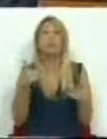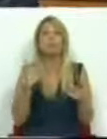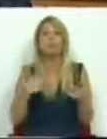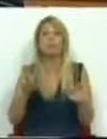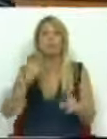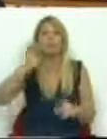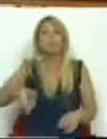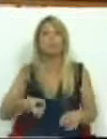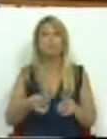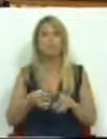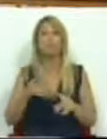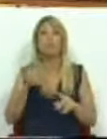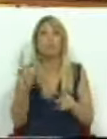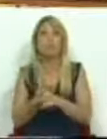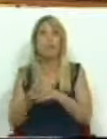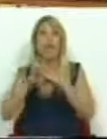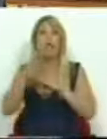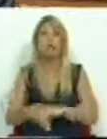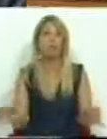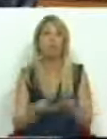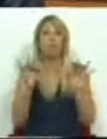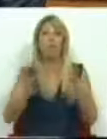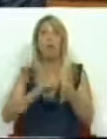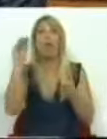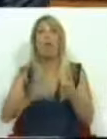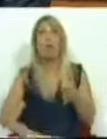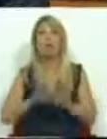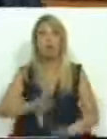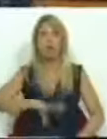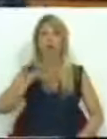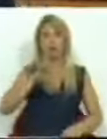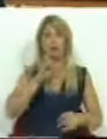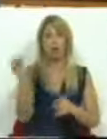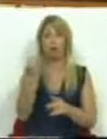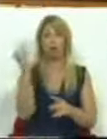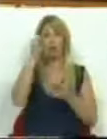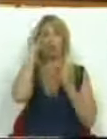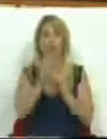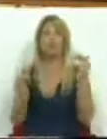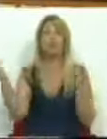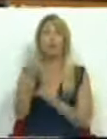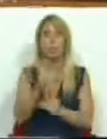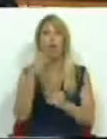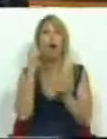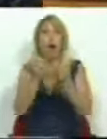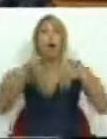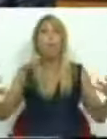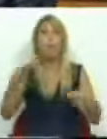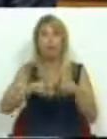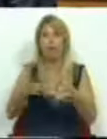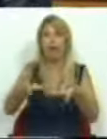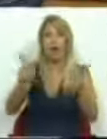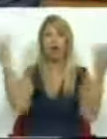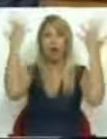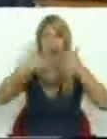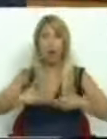determináveis no que diz respeito, por exemplo, ao contrato de confiança contra instituições de ensino superior, ao aumento de vagas no ensino superior noturno, ao aumento de vagas em